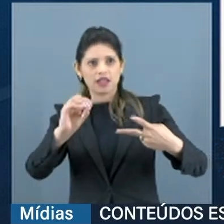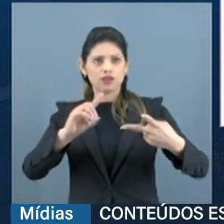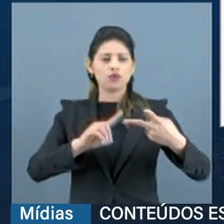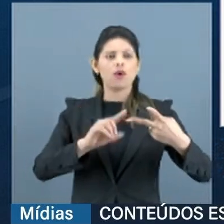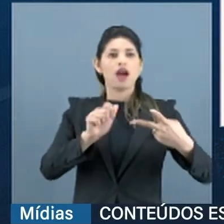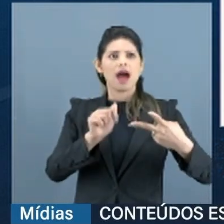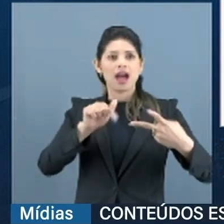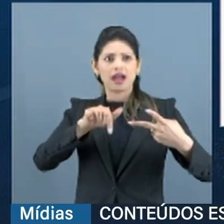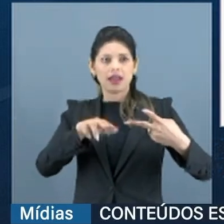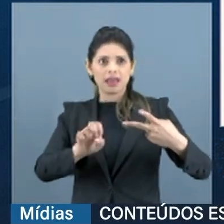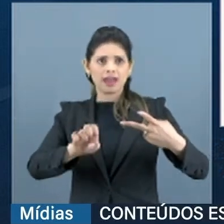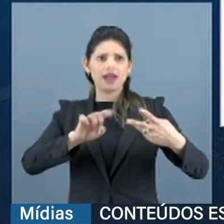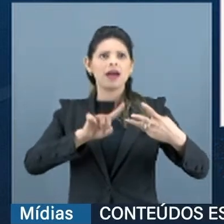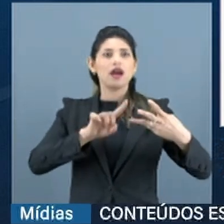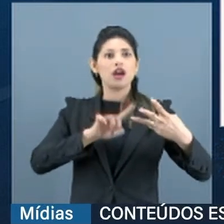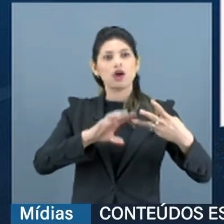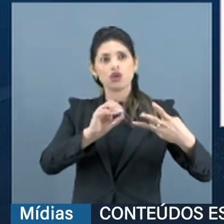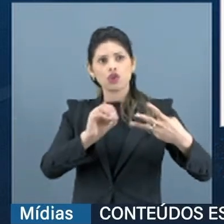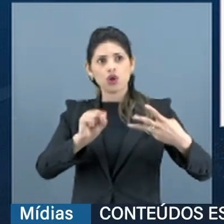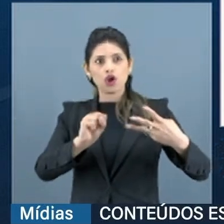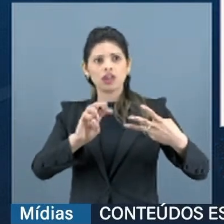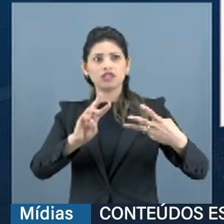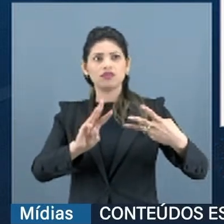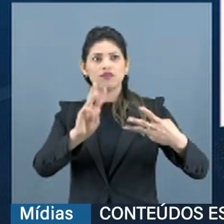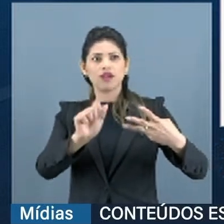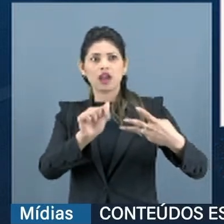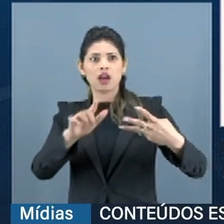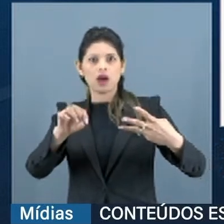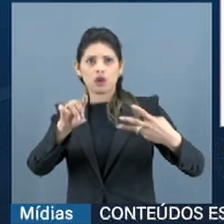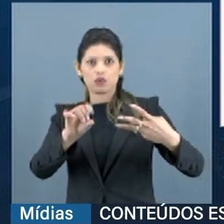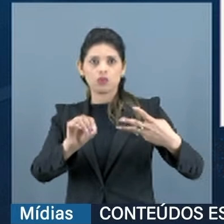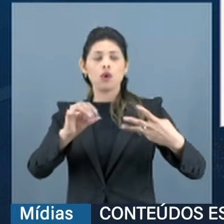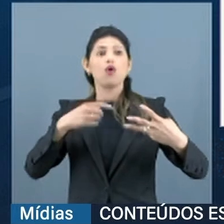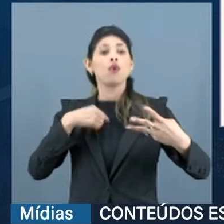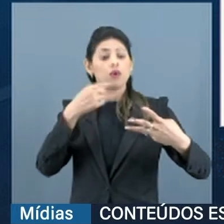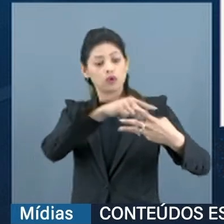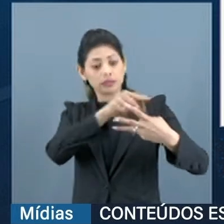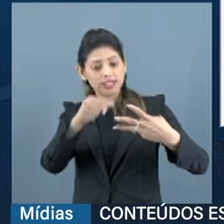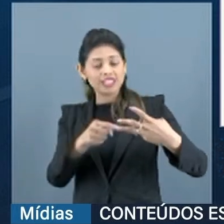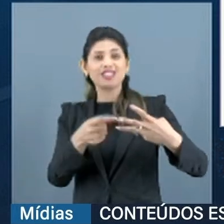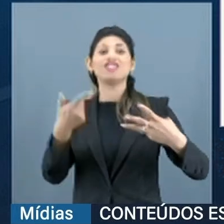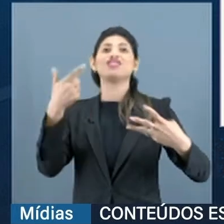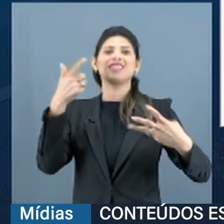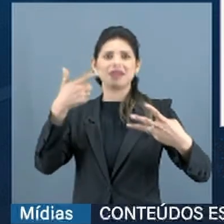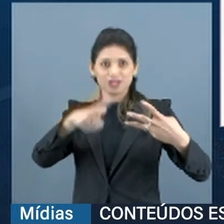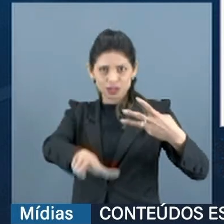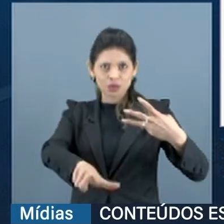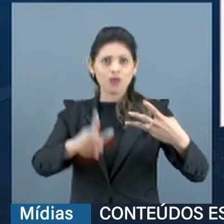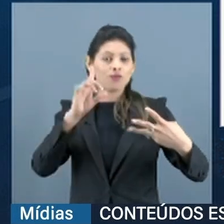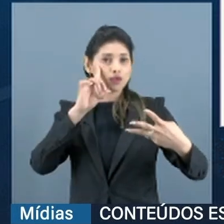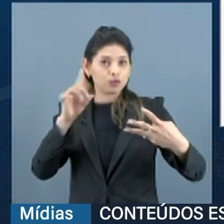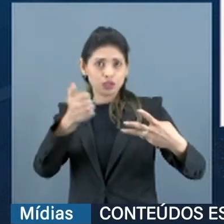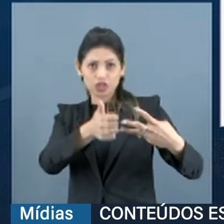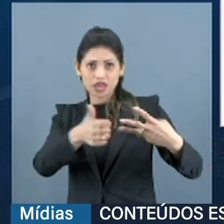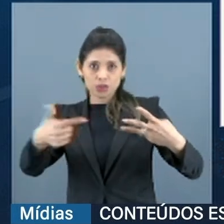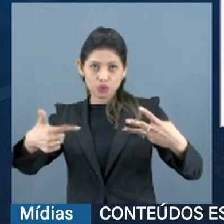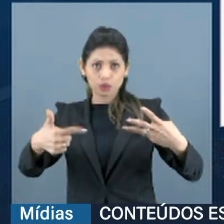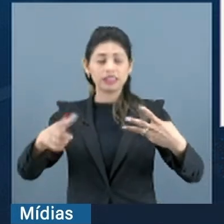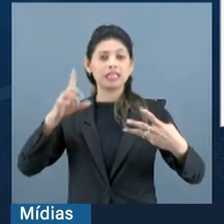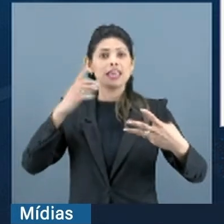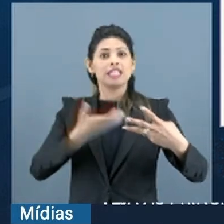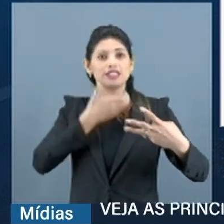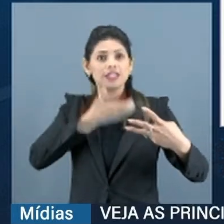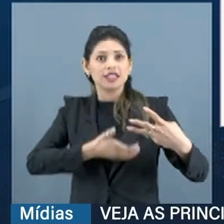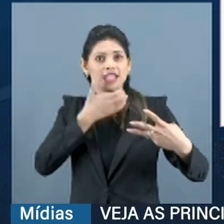o Jorge Washington e você tem o Sererê. Uma força-tarefa. Os cinco foram, então, para lá, para o... Exatamente, que foi preso,